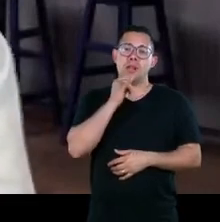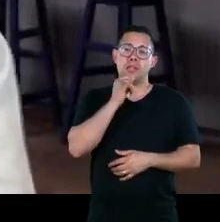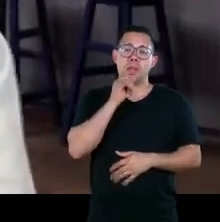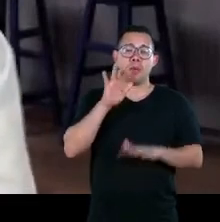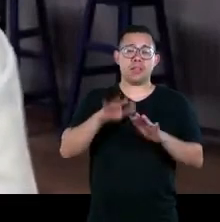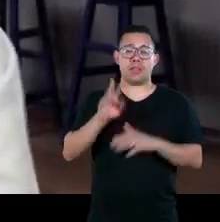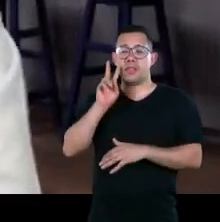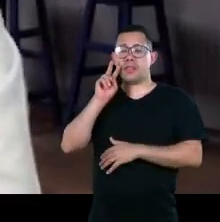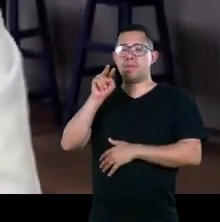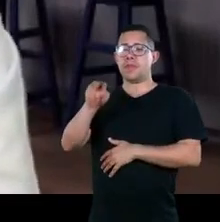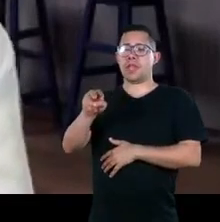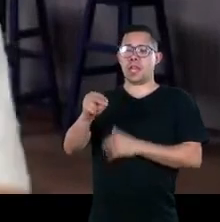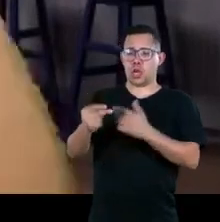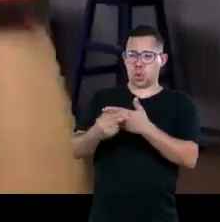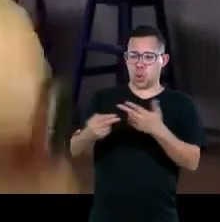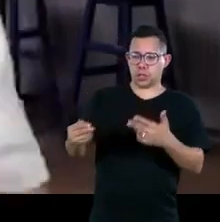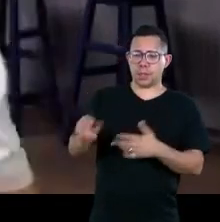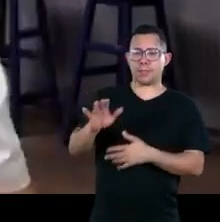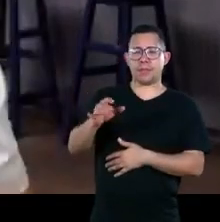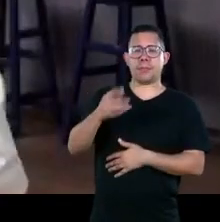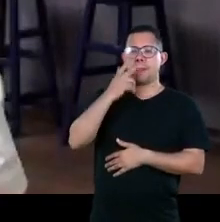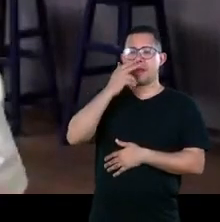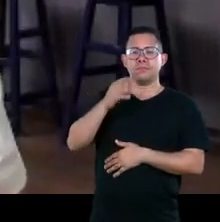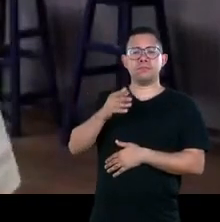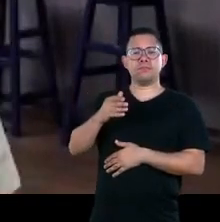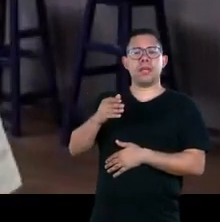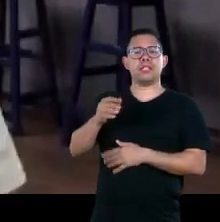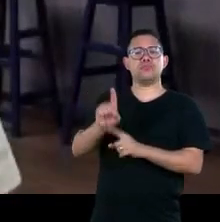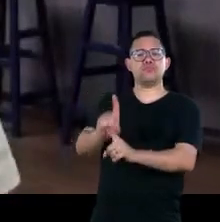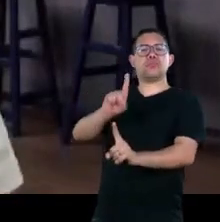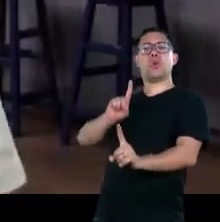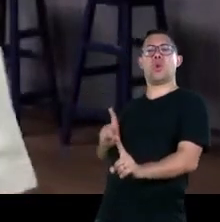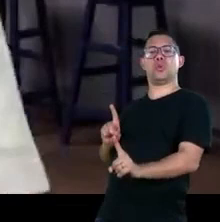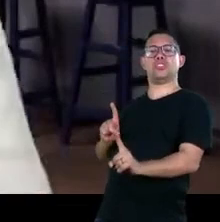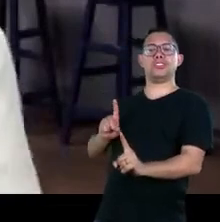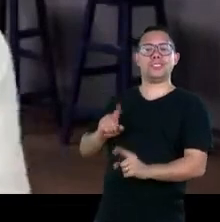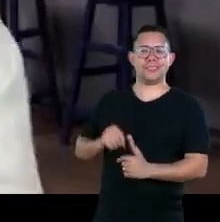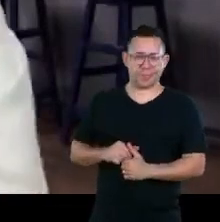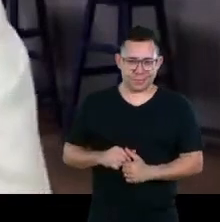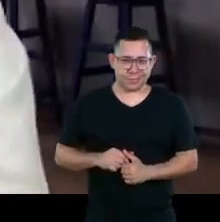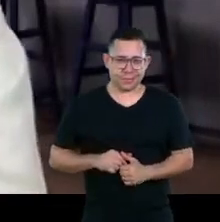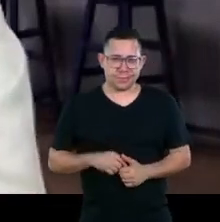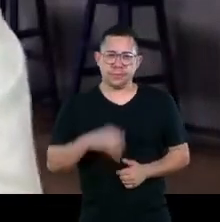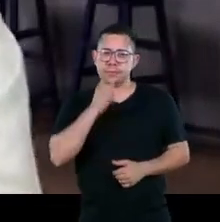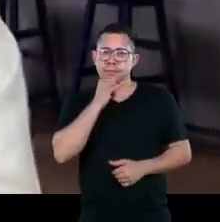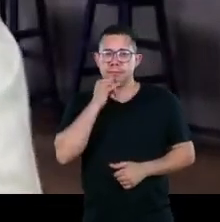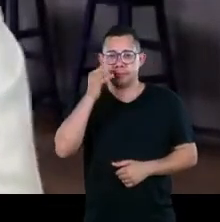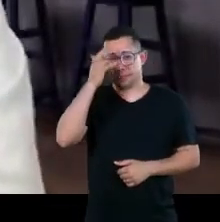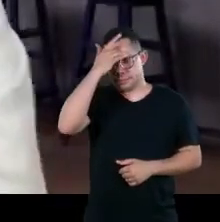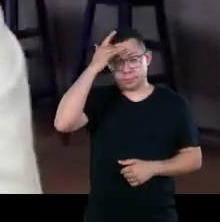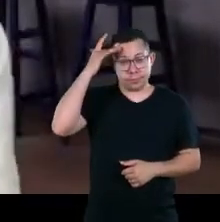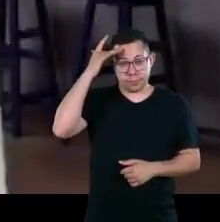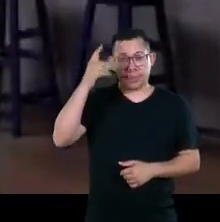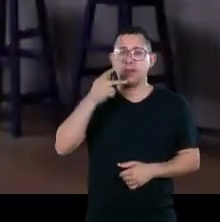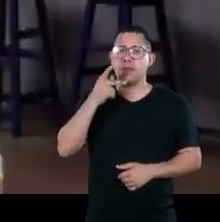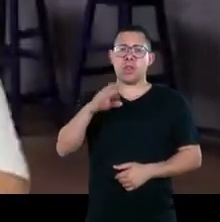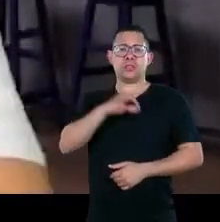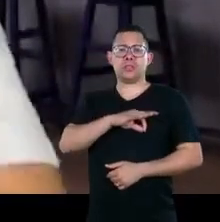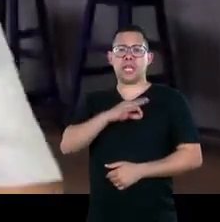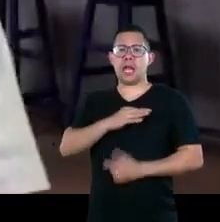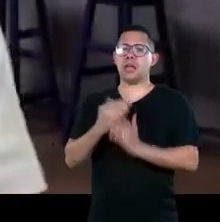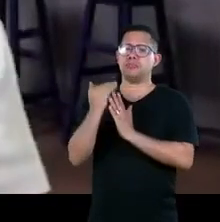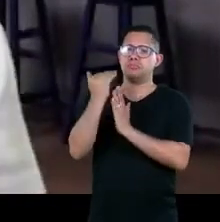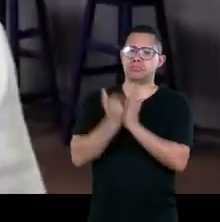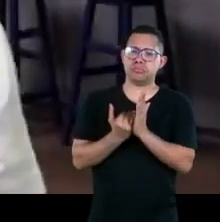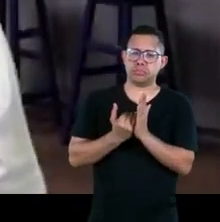de você sim e quando quando a pandemia veio e que as pessoas tiveram aquela questão de ah vou ter que cortar o seu salário o governo